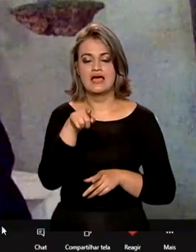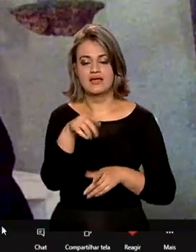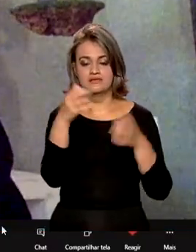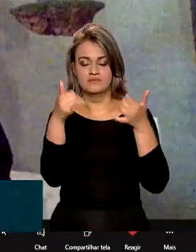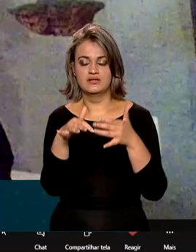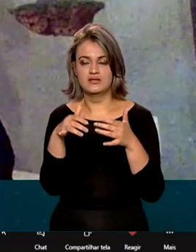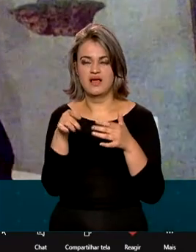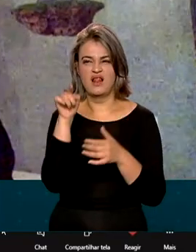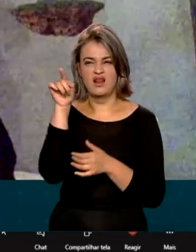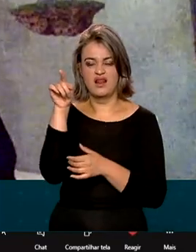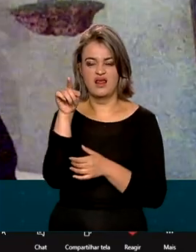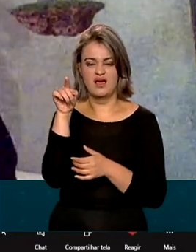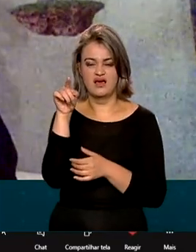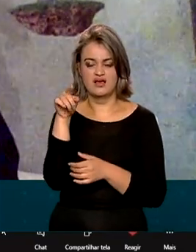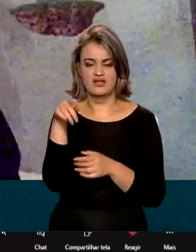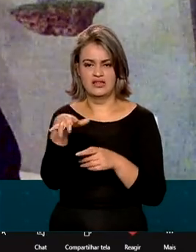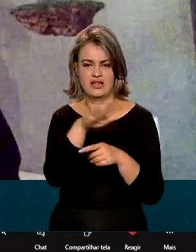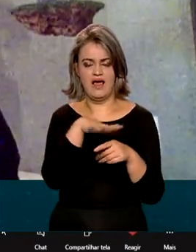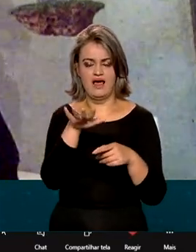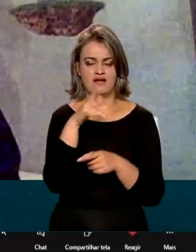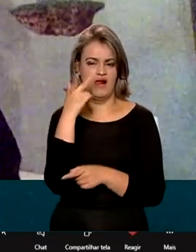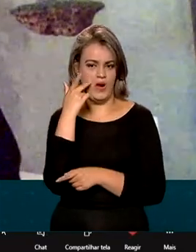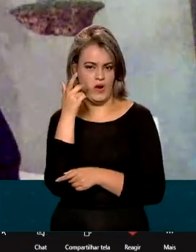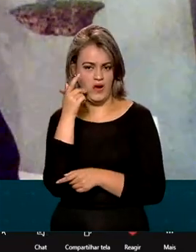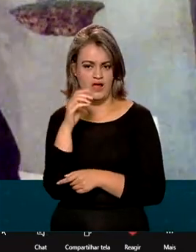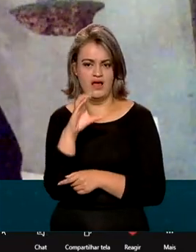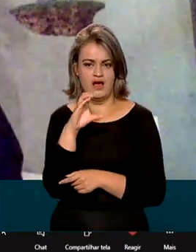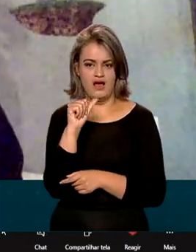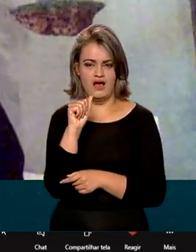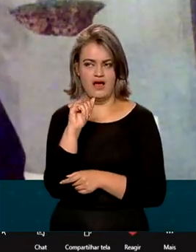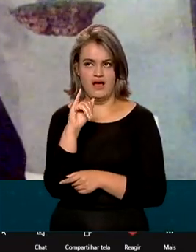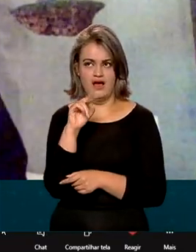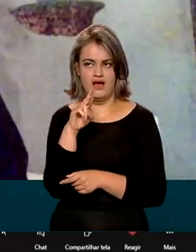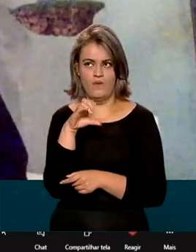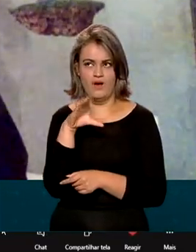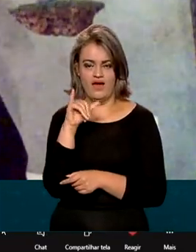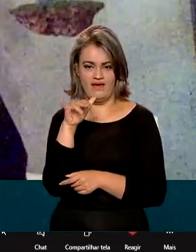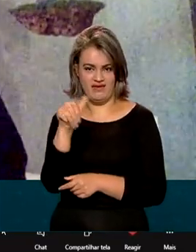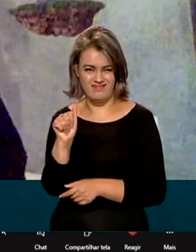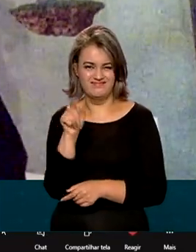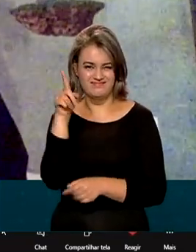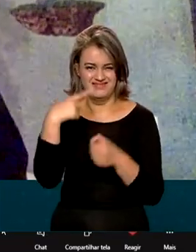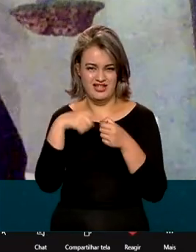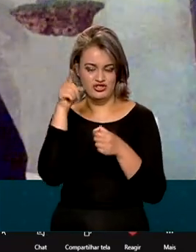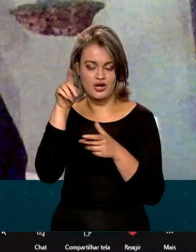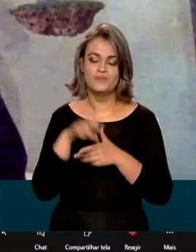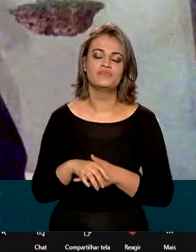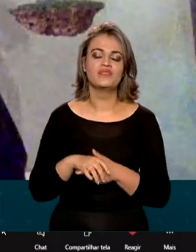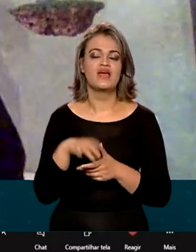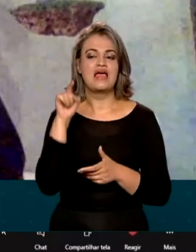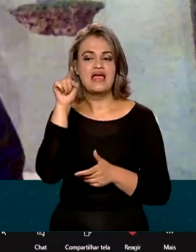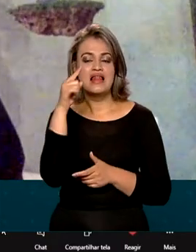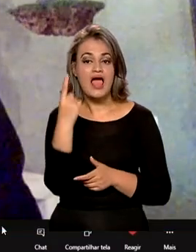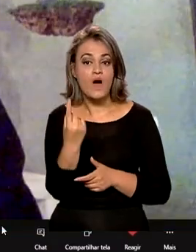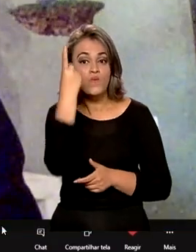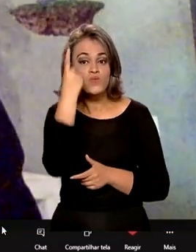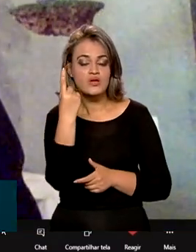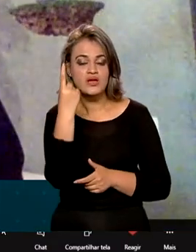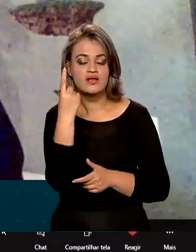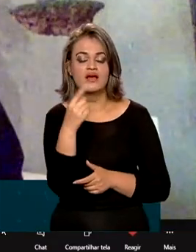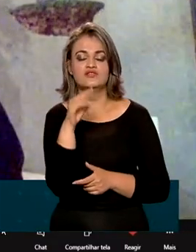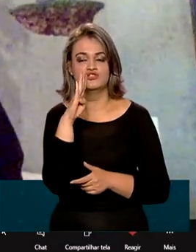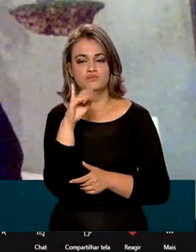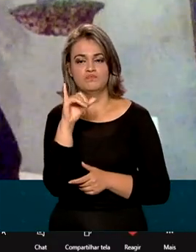Calcaia, que fica ali na região metropolitana de Fortaleza, no Ceará, ela é a única planta de